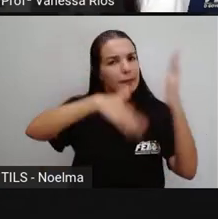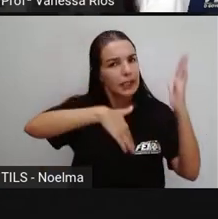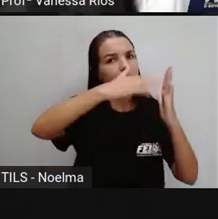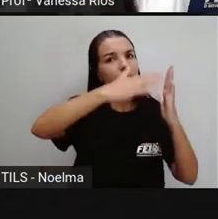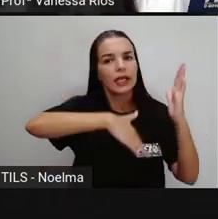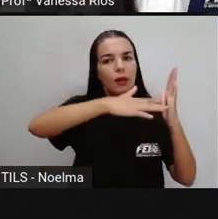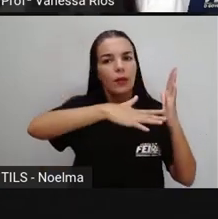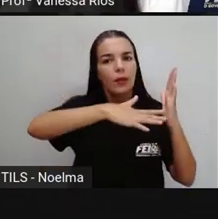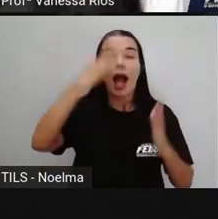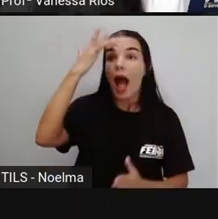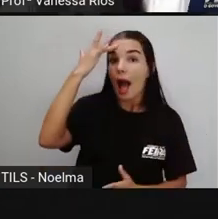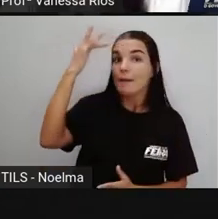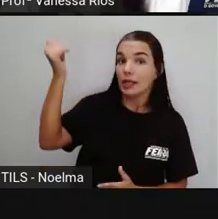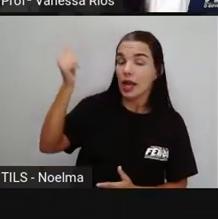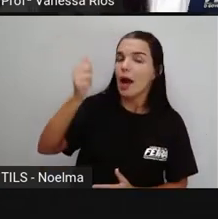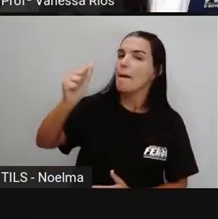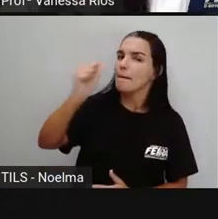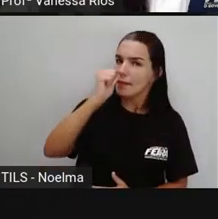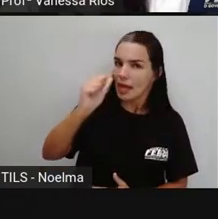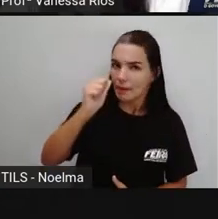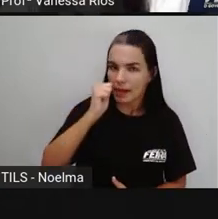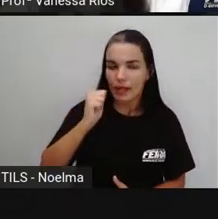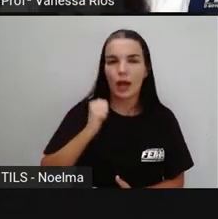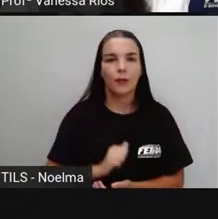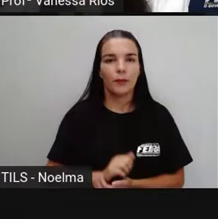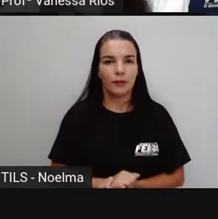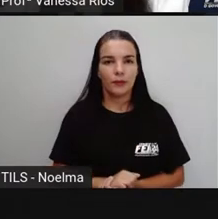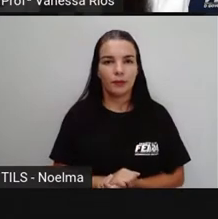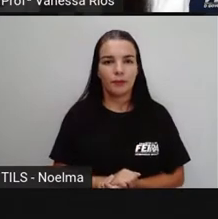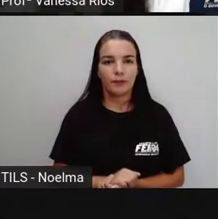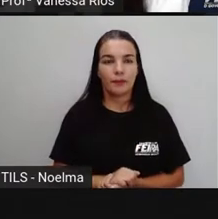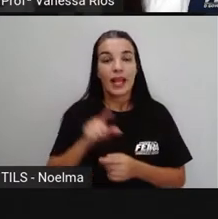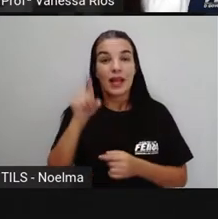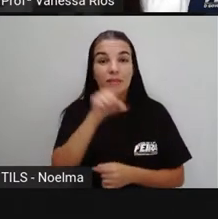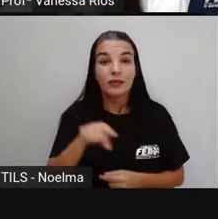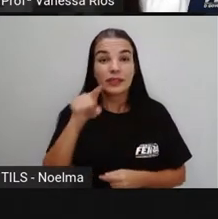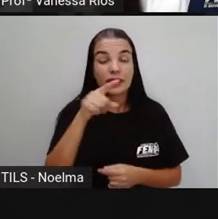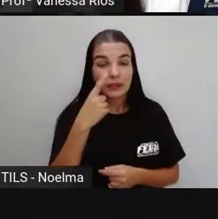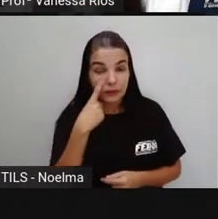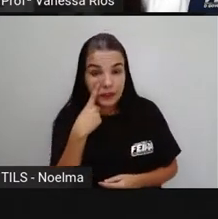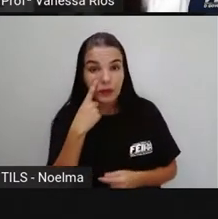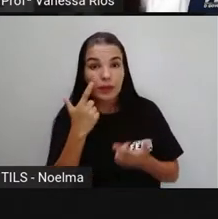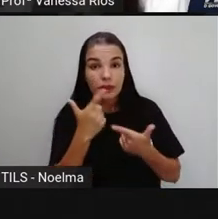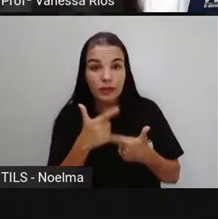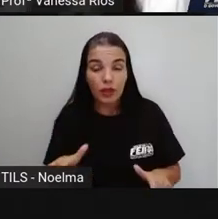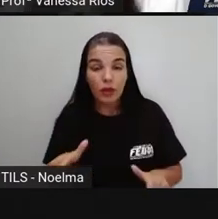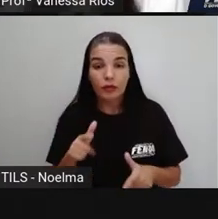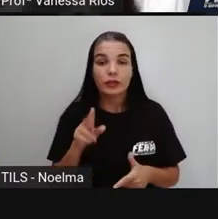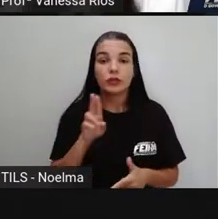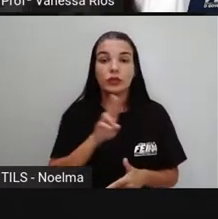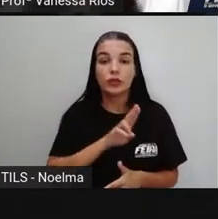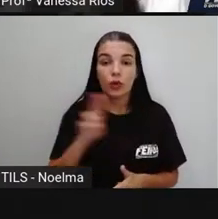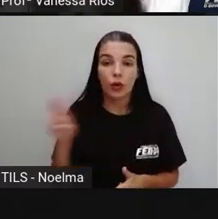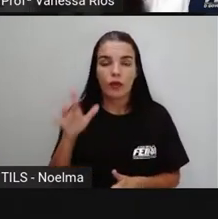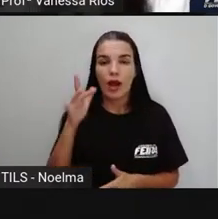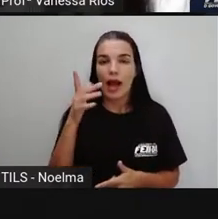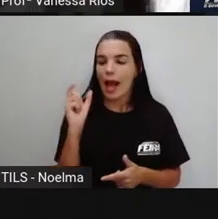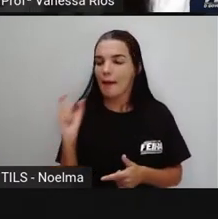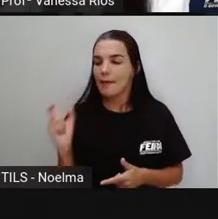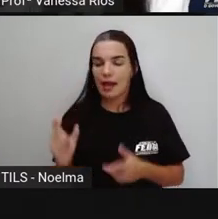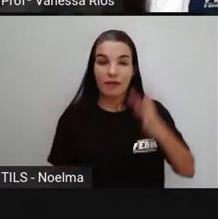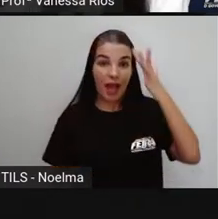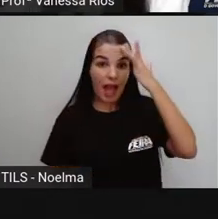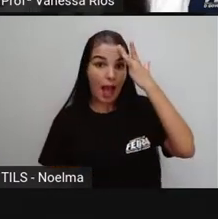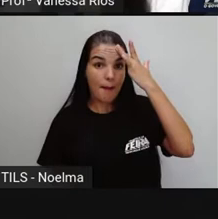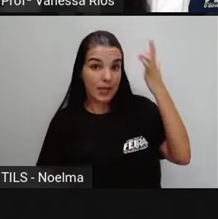pintarão, amanhã beberão. E aí, novamente, a palavra amanhã aparece aí, né?